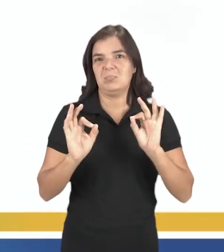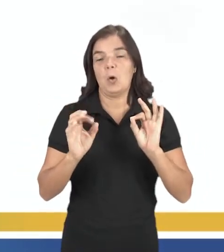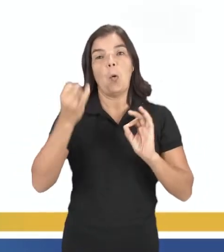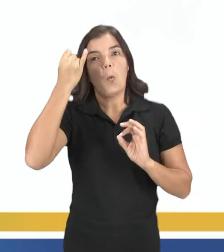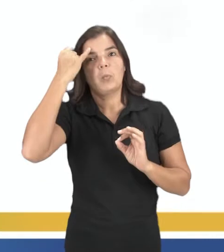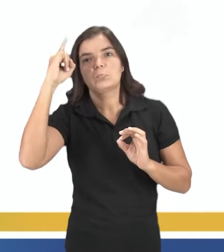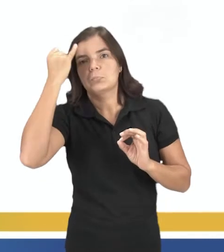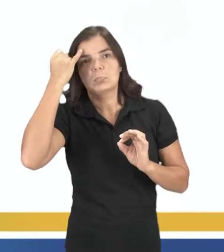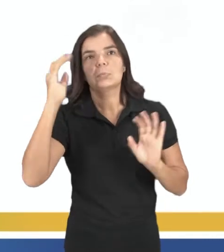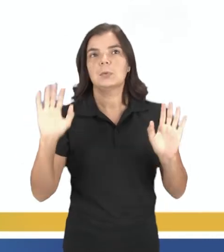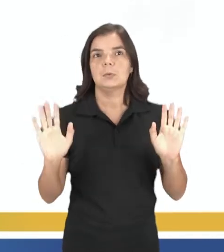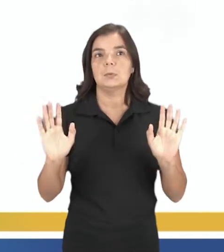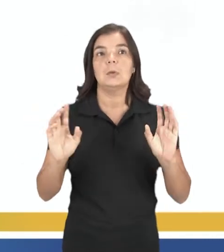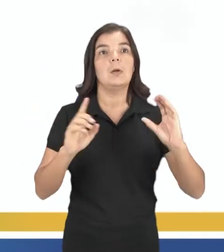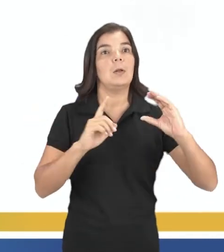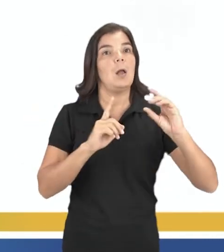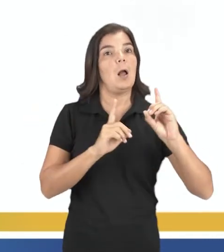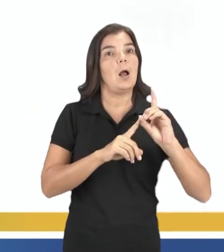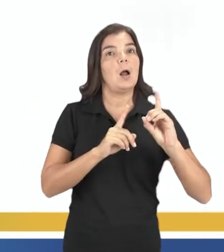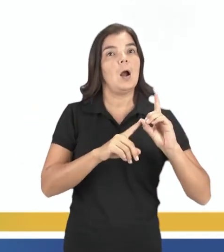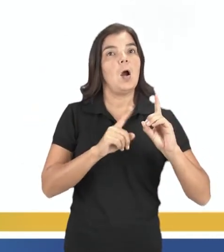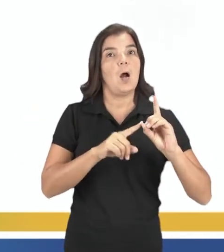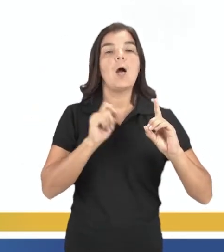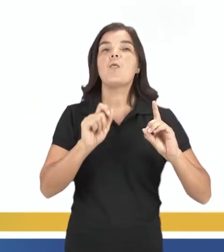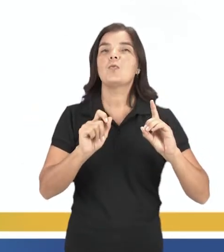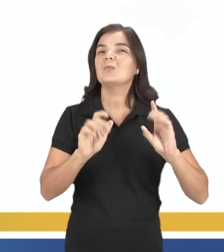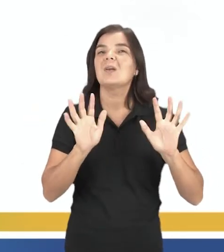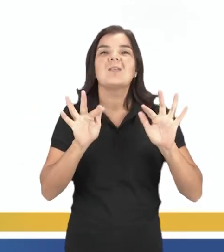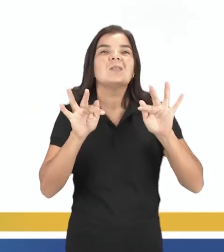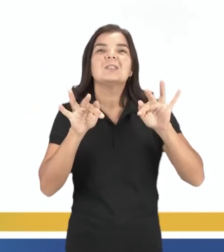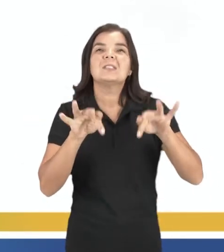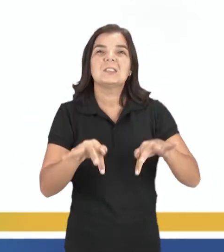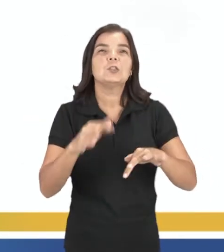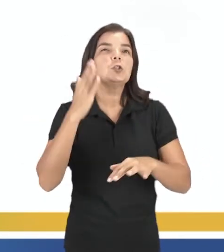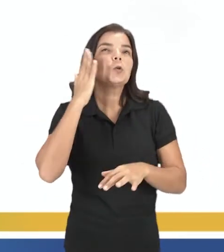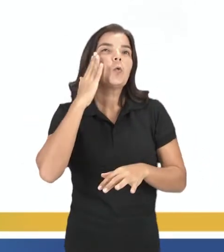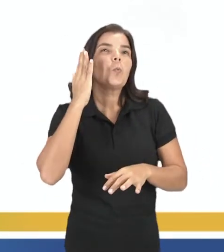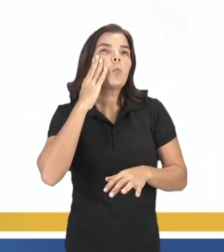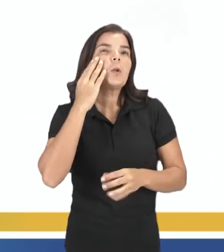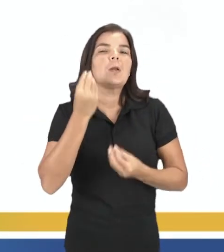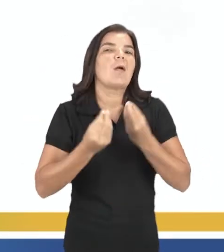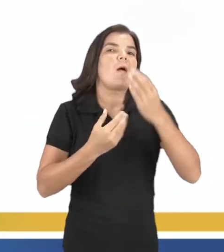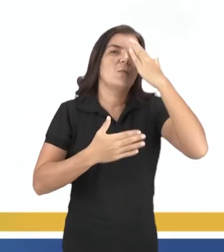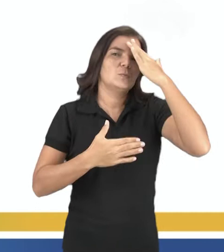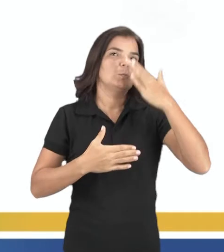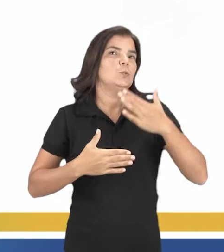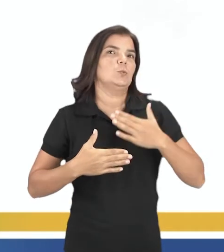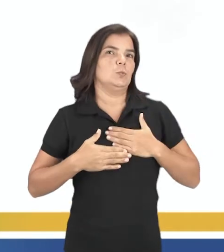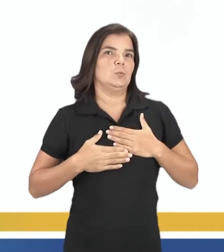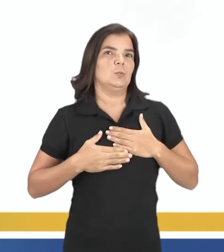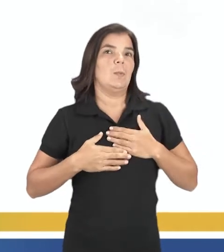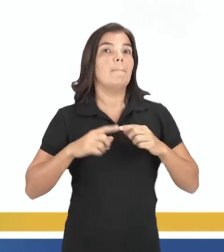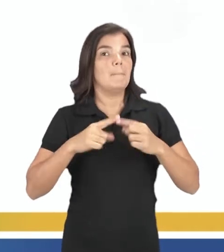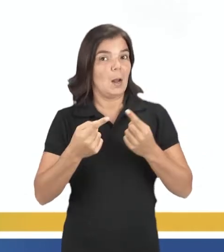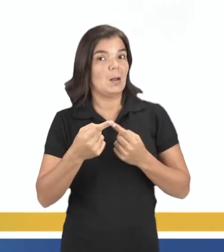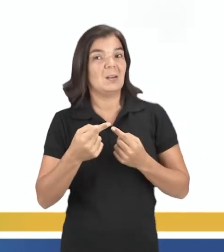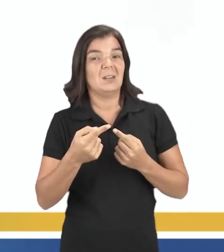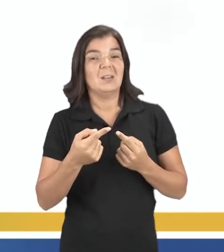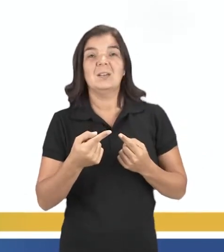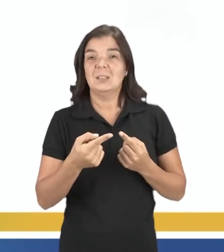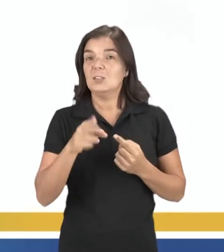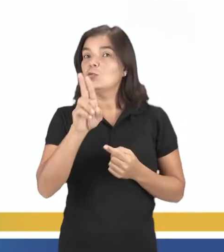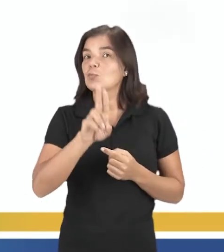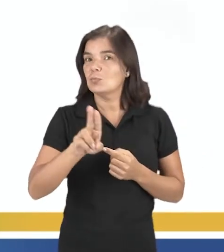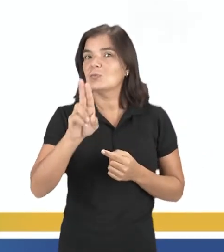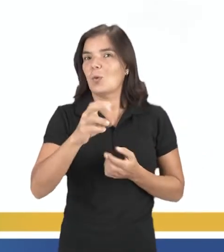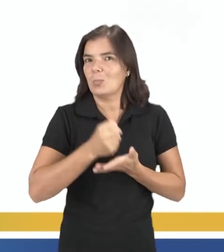ideologias, tá? E a letra D, a obra não tem a finalidade de compreender a autonomia do corpo em momento algum,